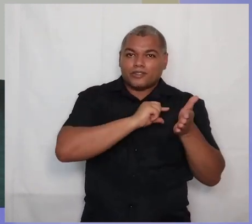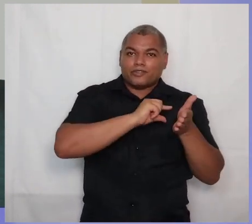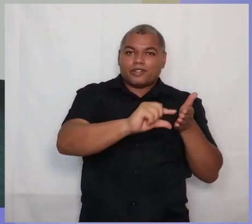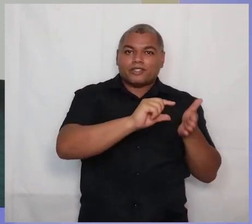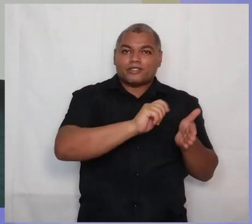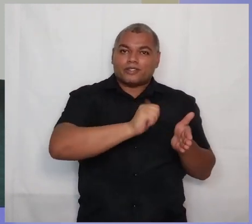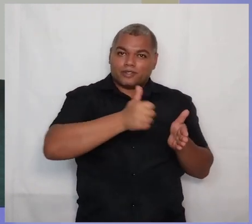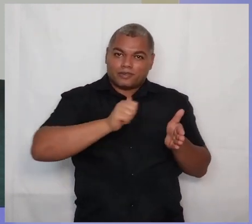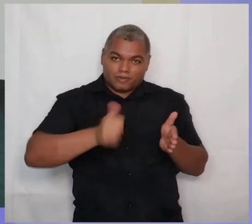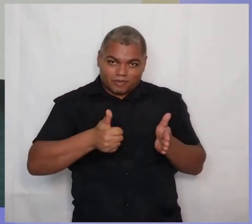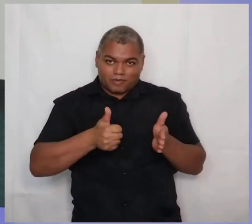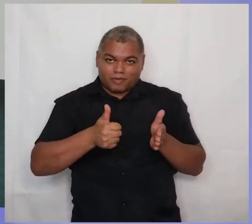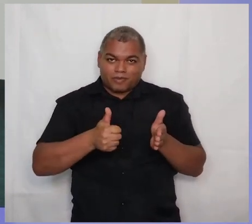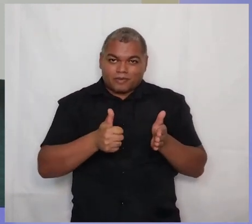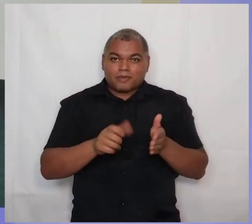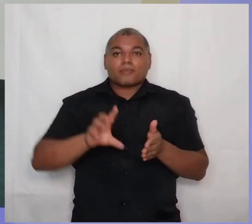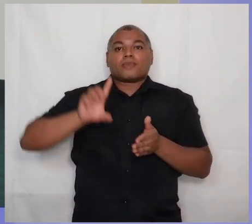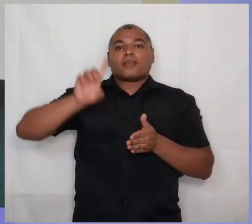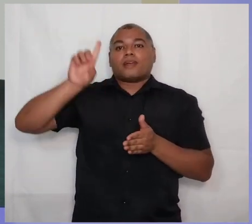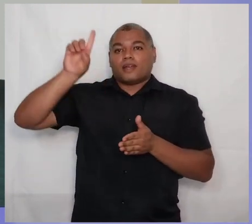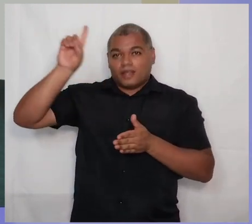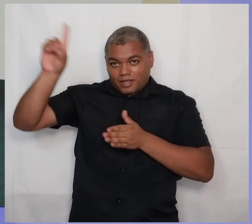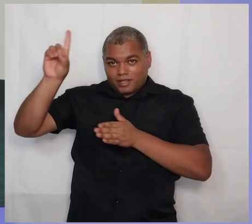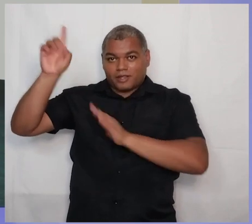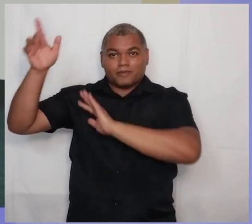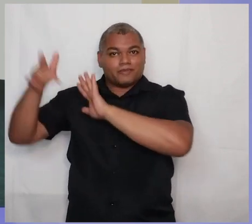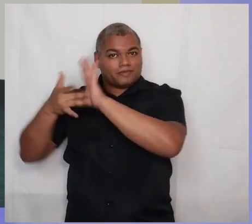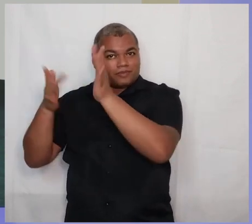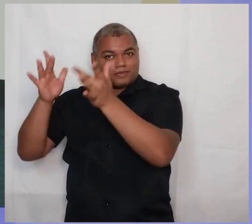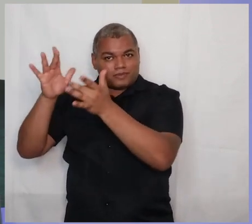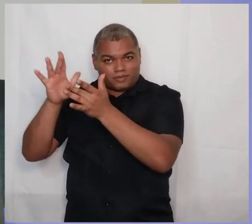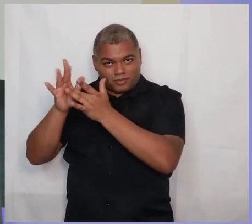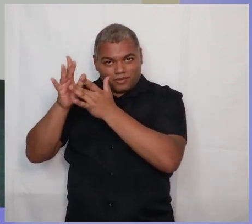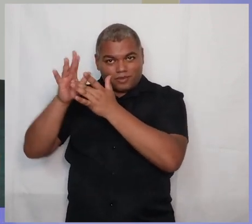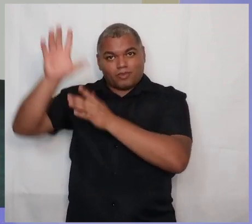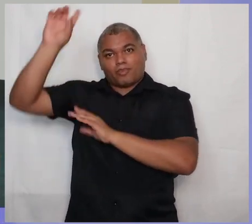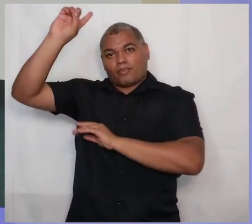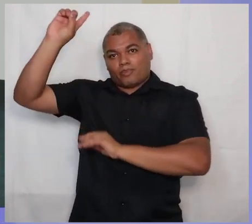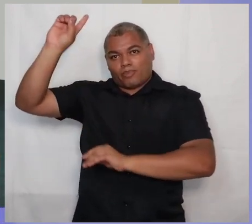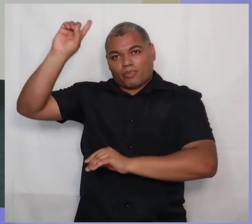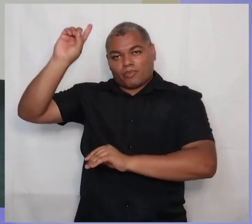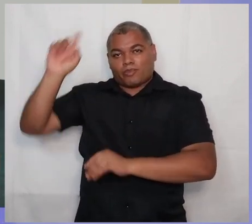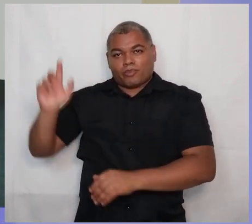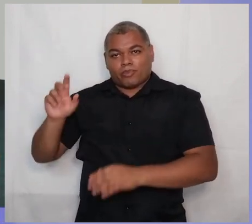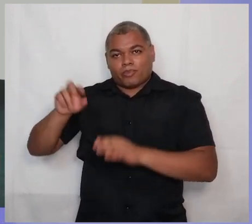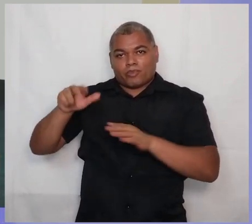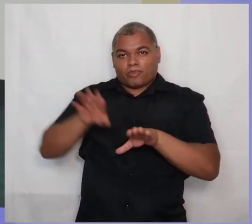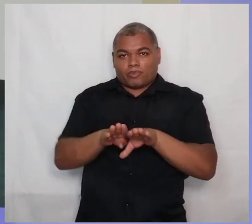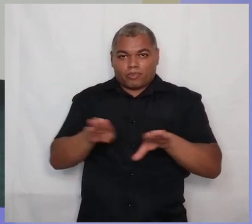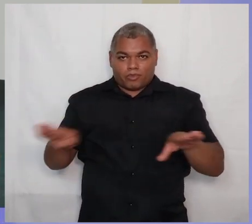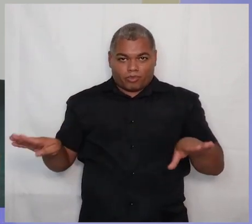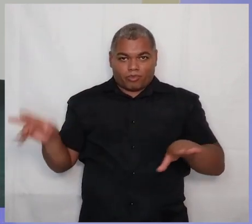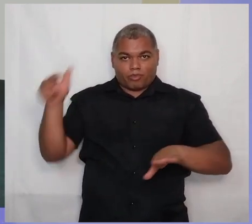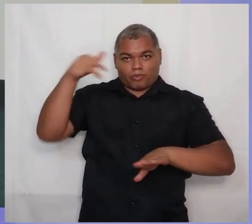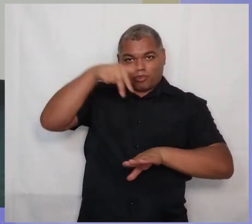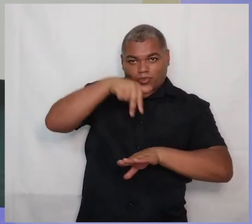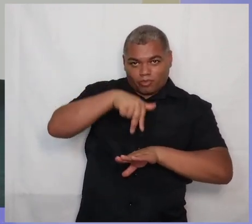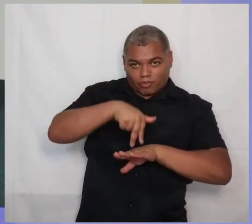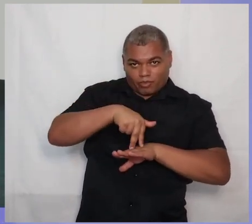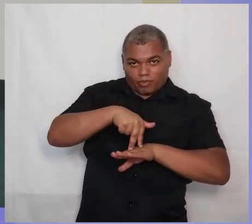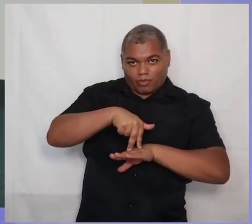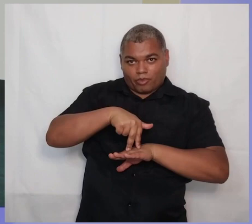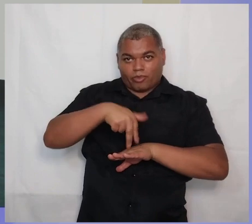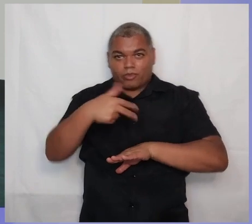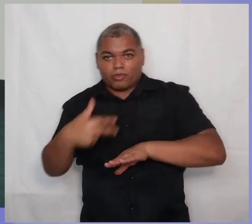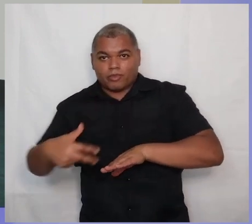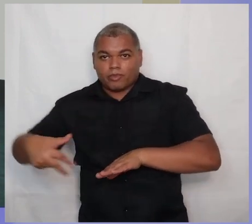E ele mesmo, o Senhor Jesus Cristo, aquele que desceu e subiu acima de todos os céus, Ele